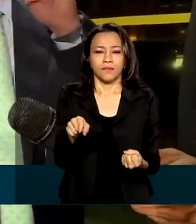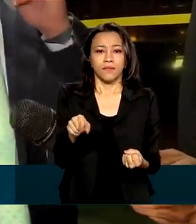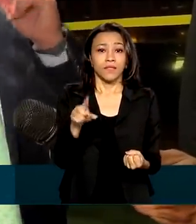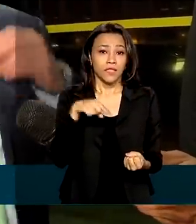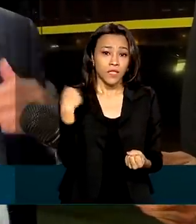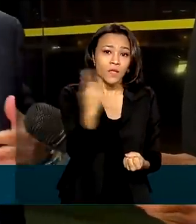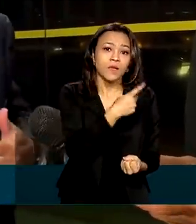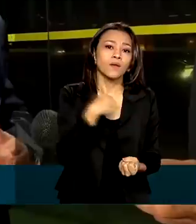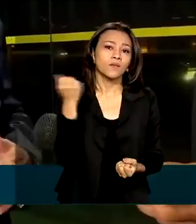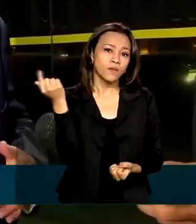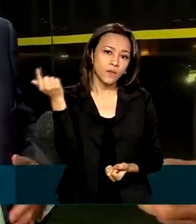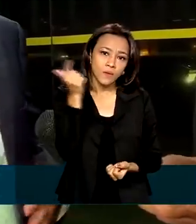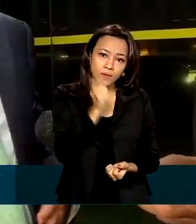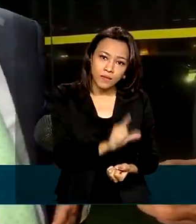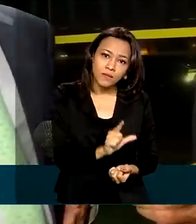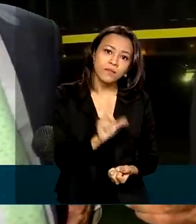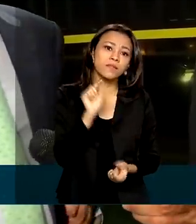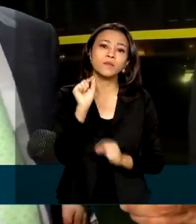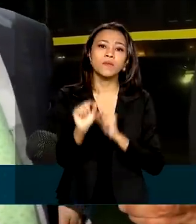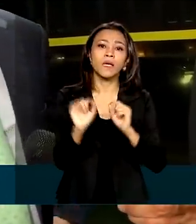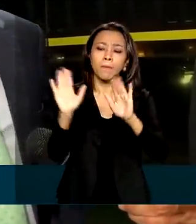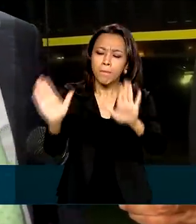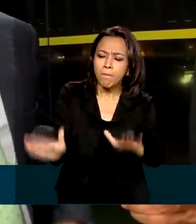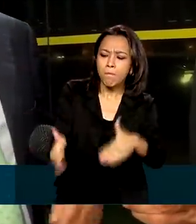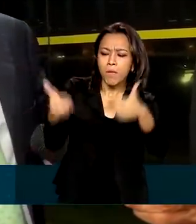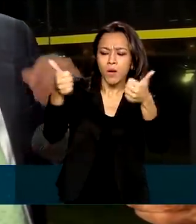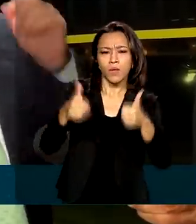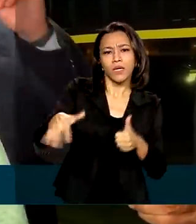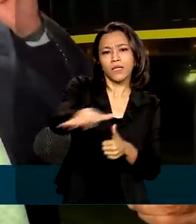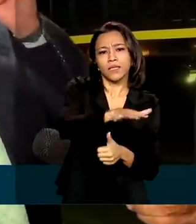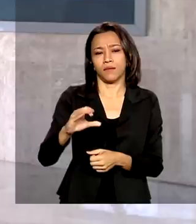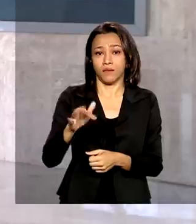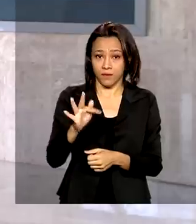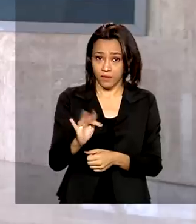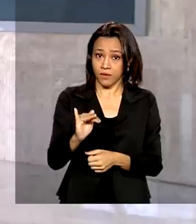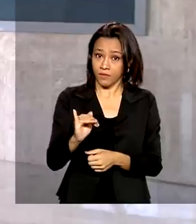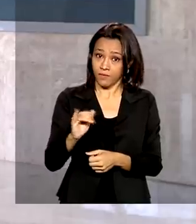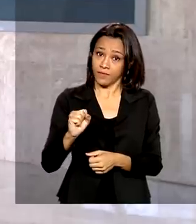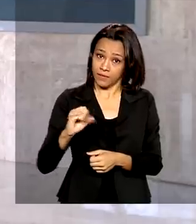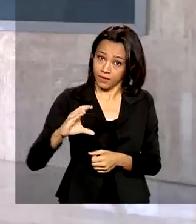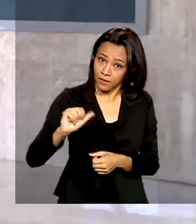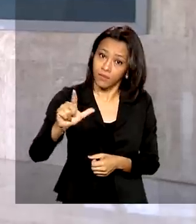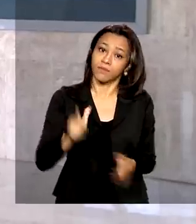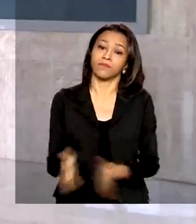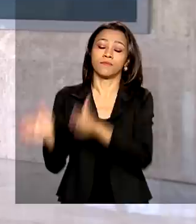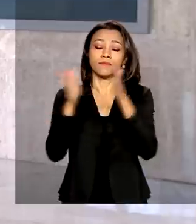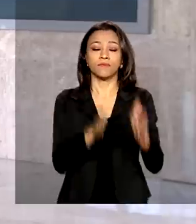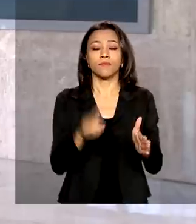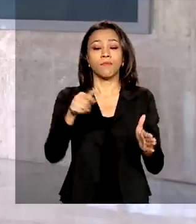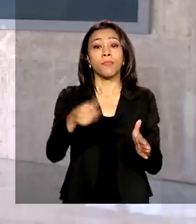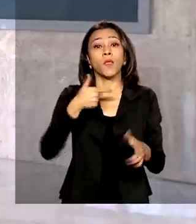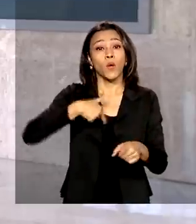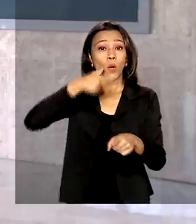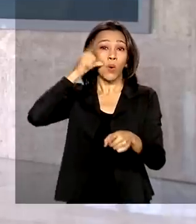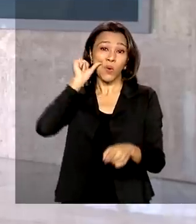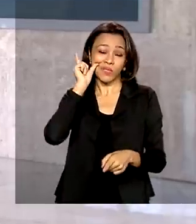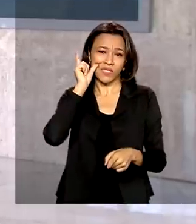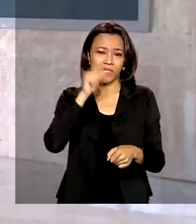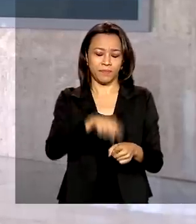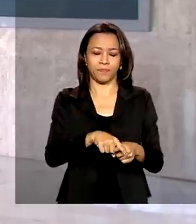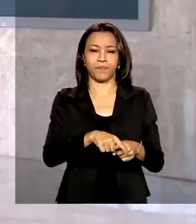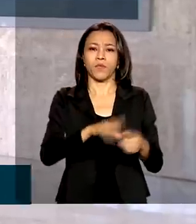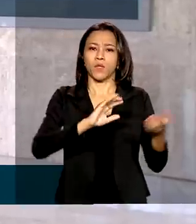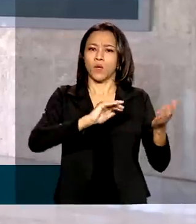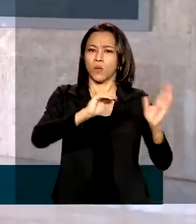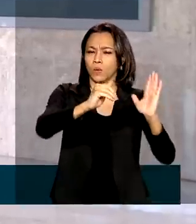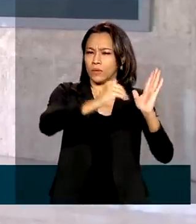que nós possamos levar em consideração essa melhoria fiscal que o Brasil vive hoje. E ontem o Senado derrubou o veto do presidente